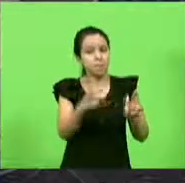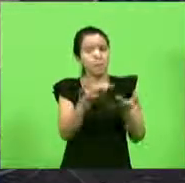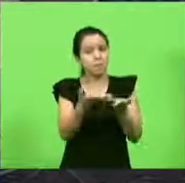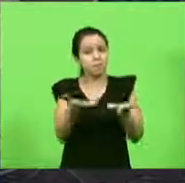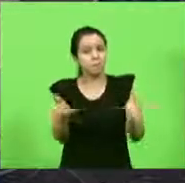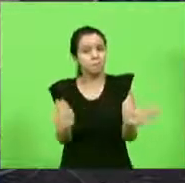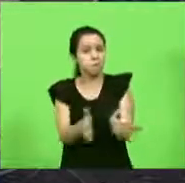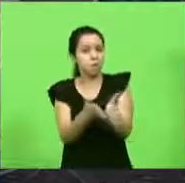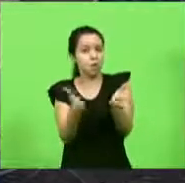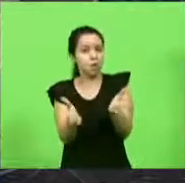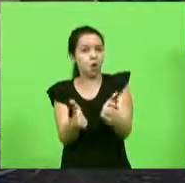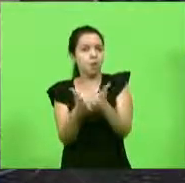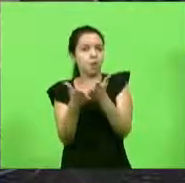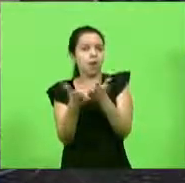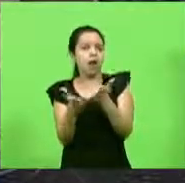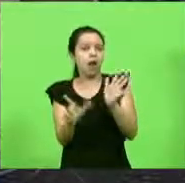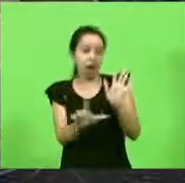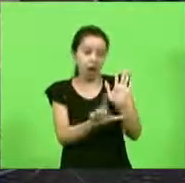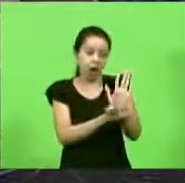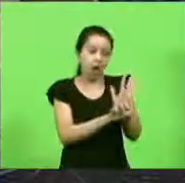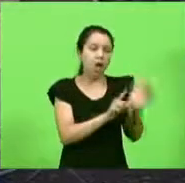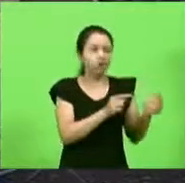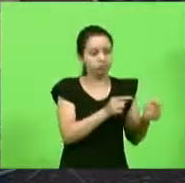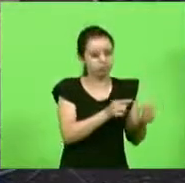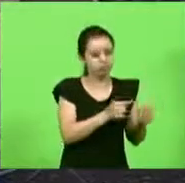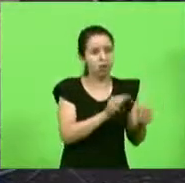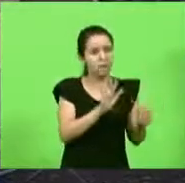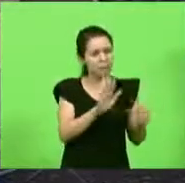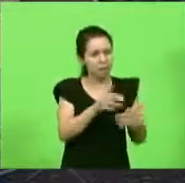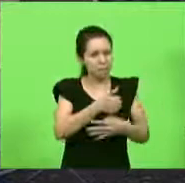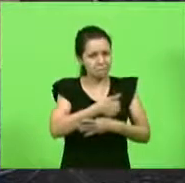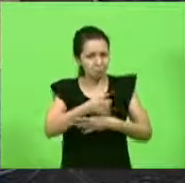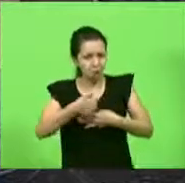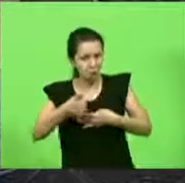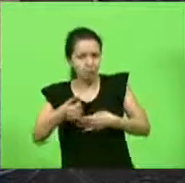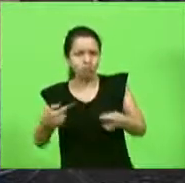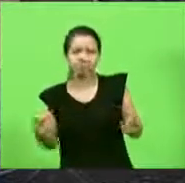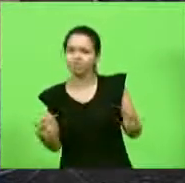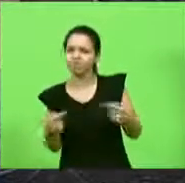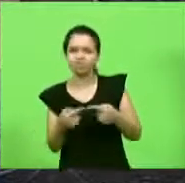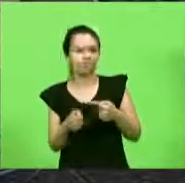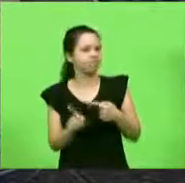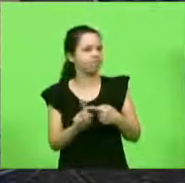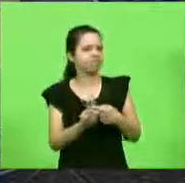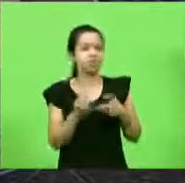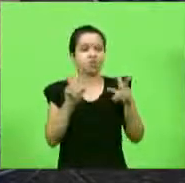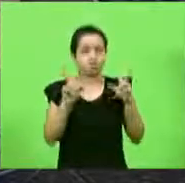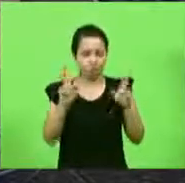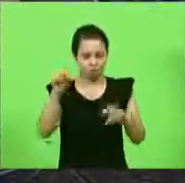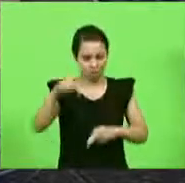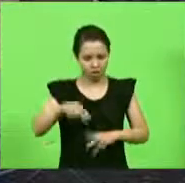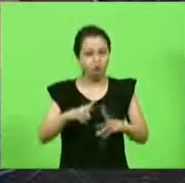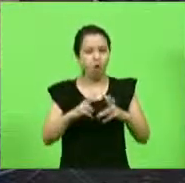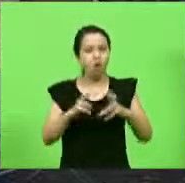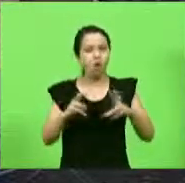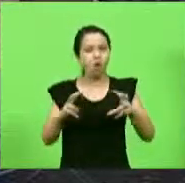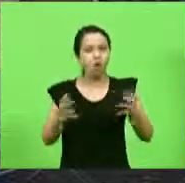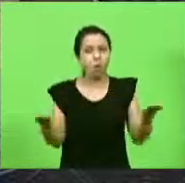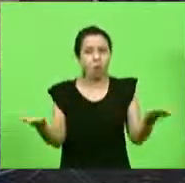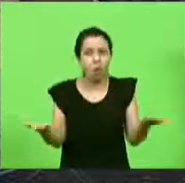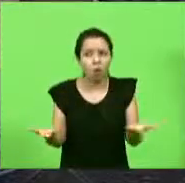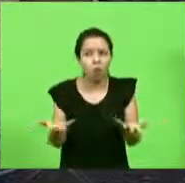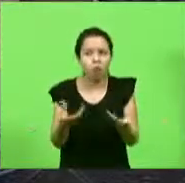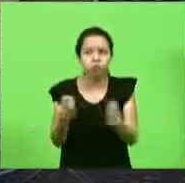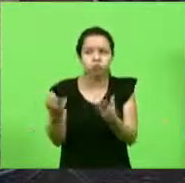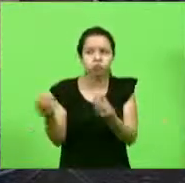greve é imoral, como está sendo aqui em Florianópolis, onde, infelizmente, milhares de alunos estão